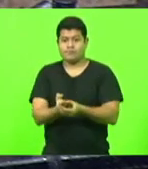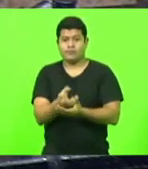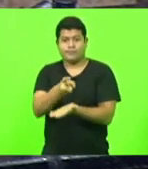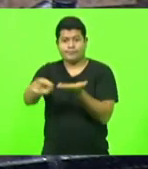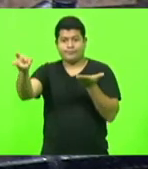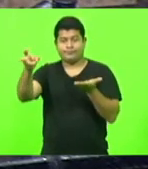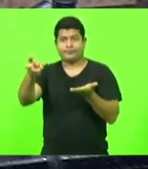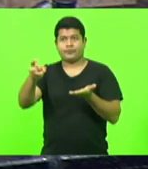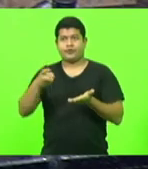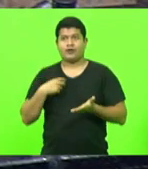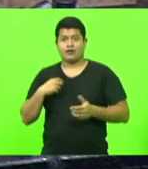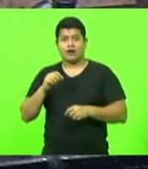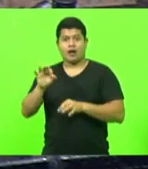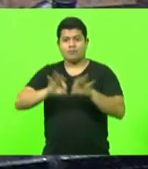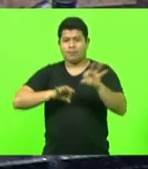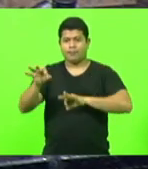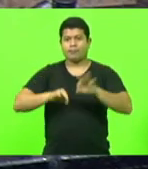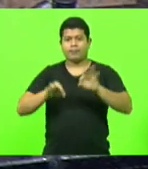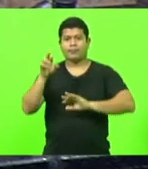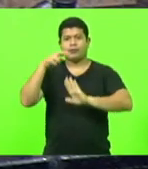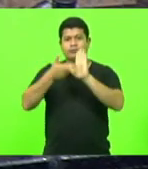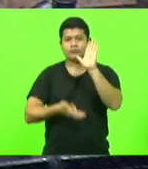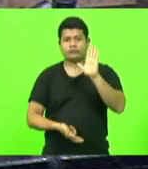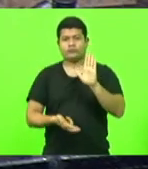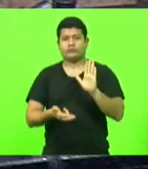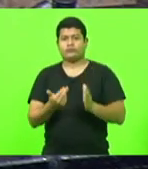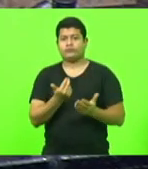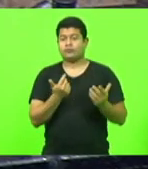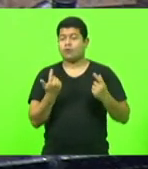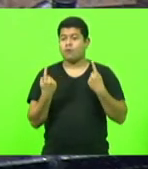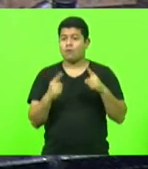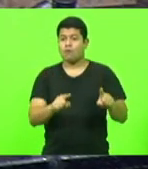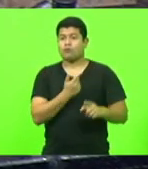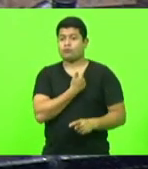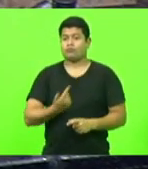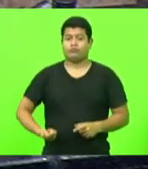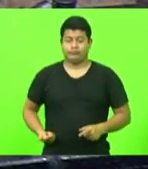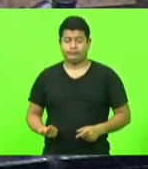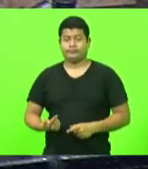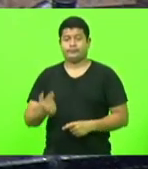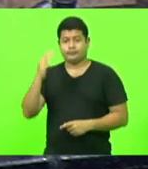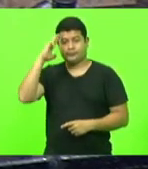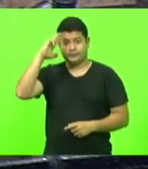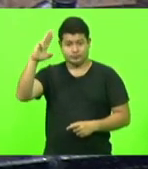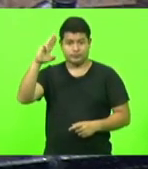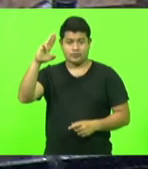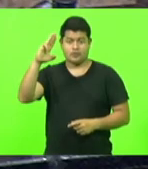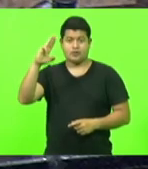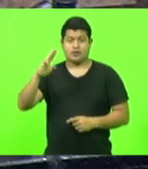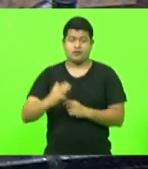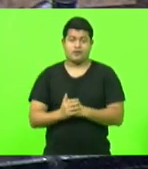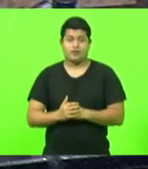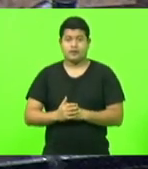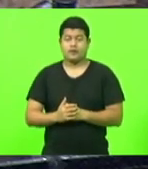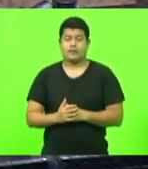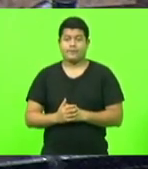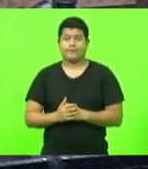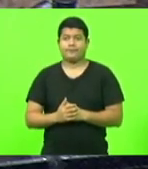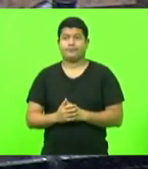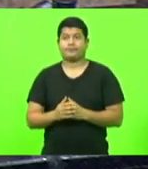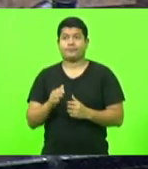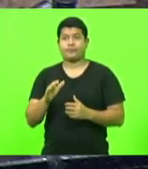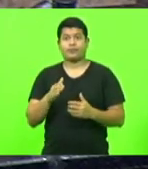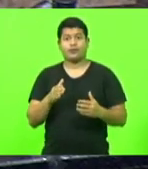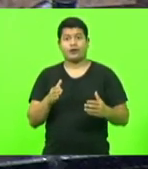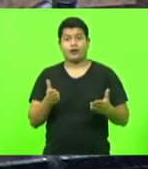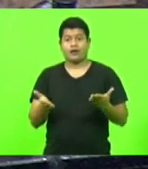fizeram um relatório contra o governador. E, em meio à situação do impeachment,